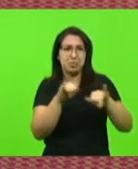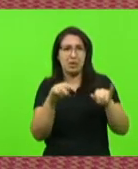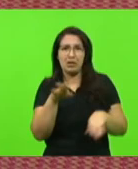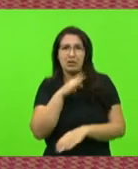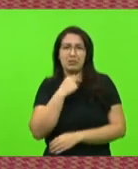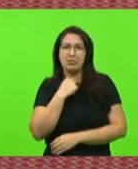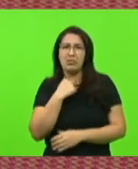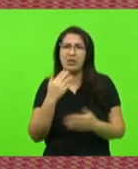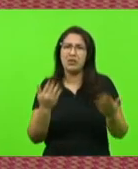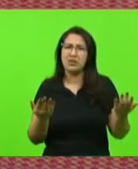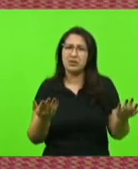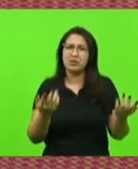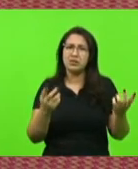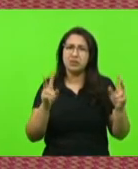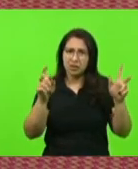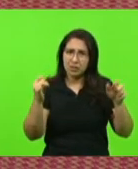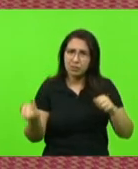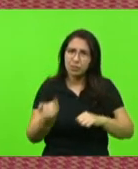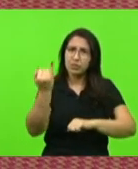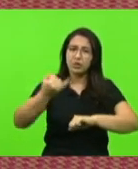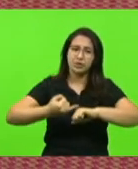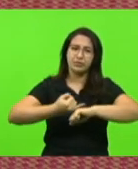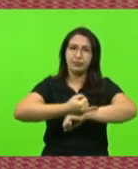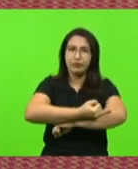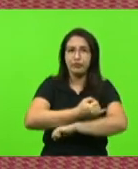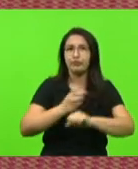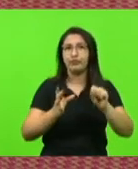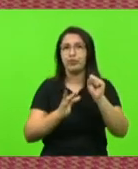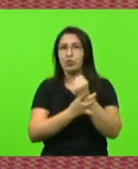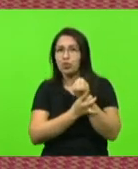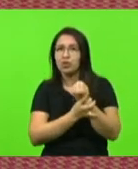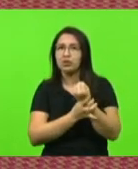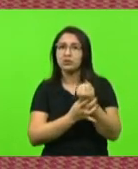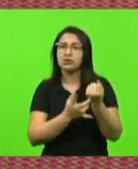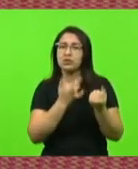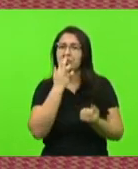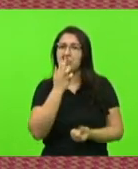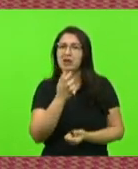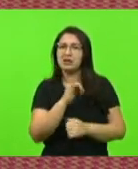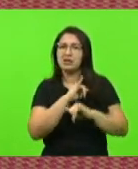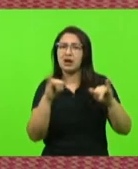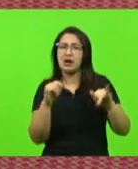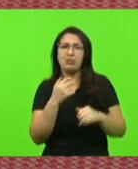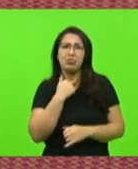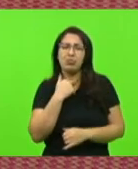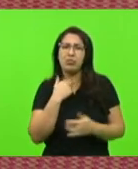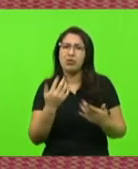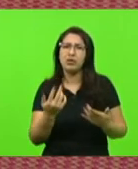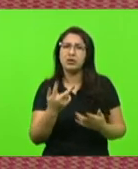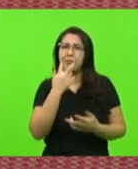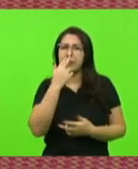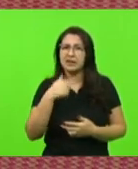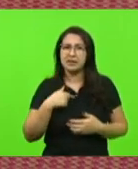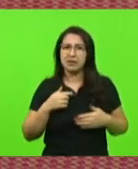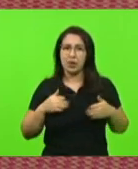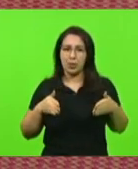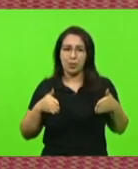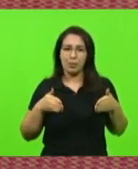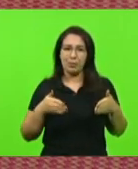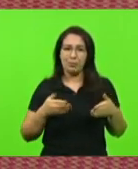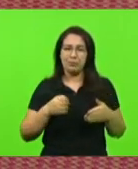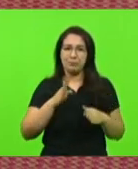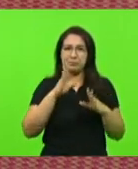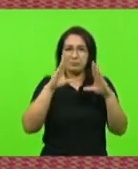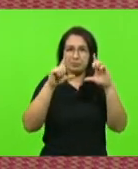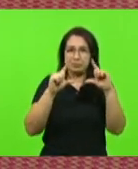e segurança pública? Como se fosse algo que não poderia ser dito? E cada vez eu me sinto mais afunilado aqui dentro, porque essa